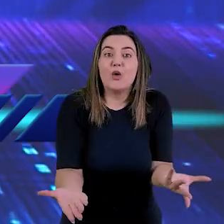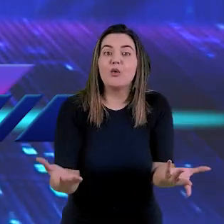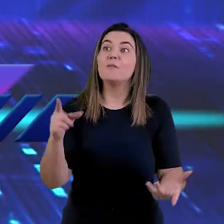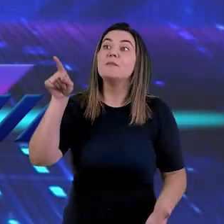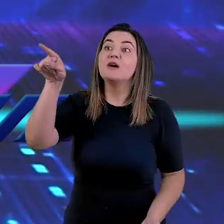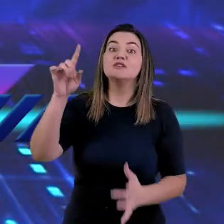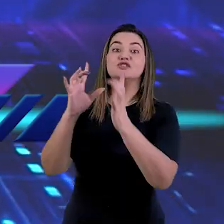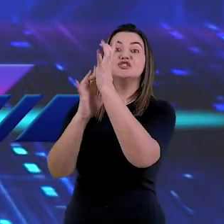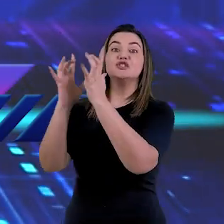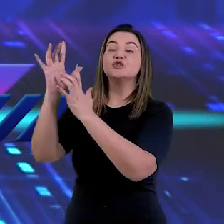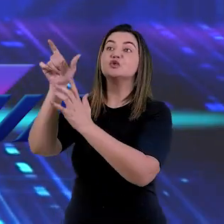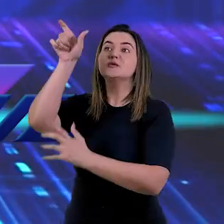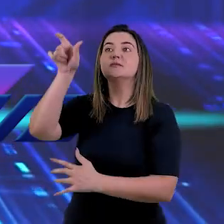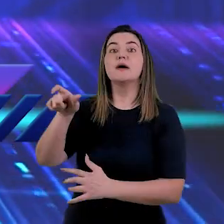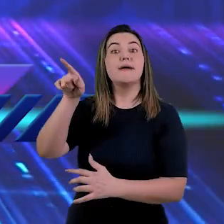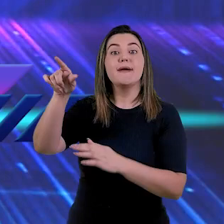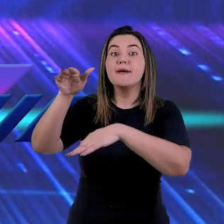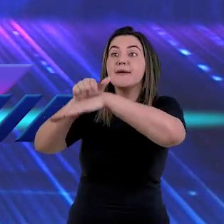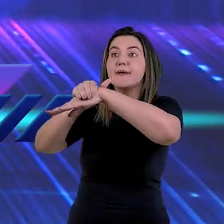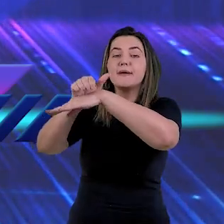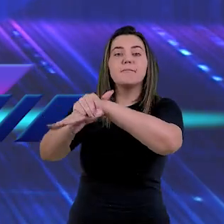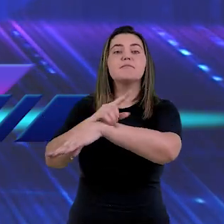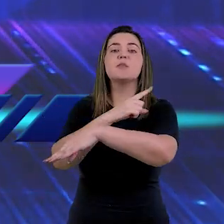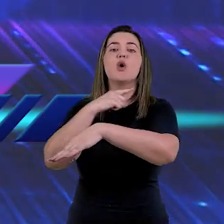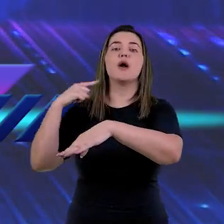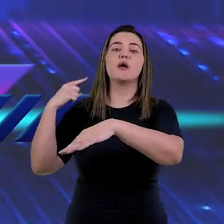veio e pagou o preço da noiva.